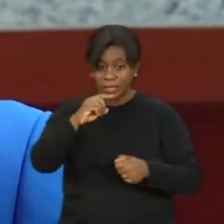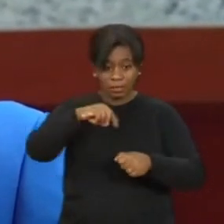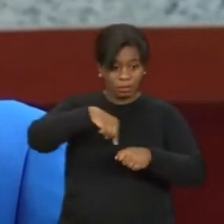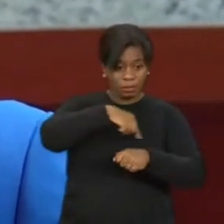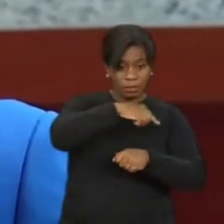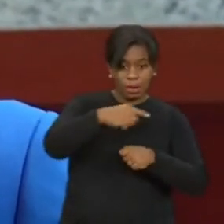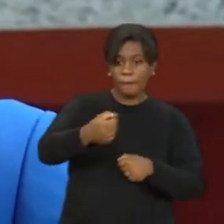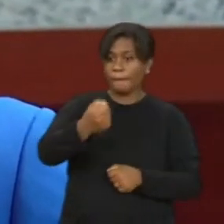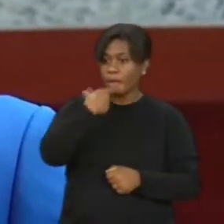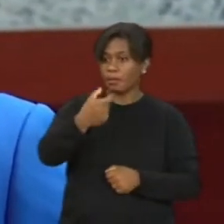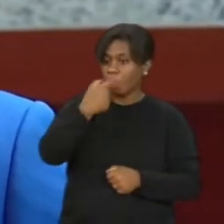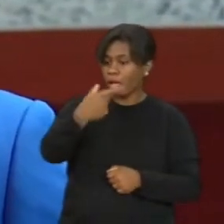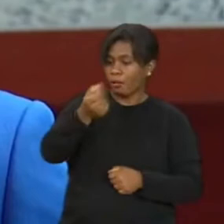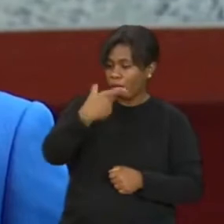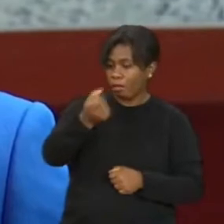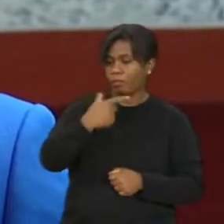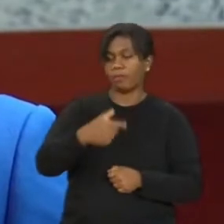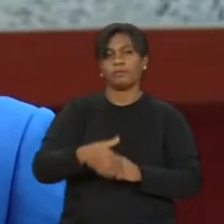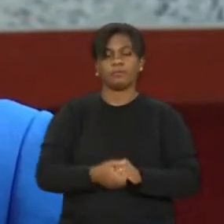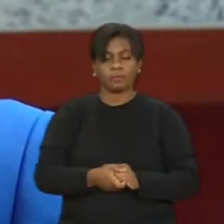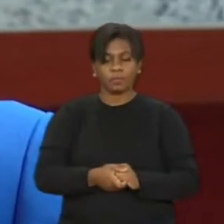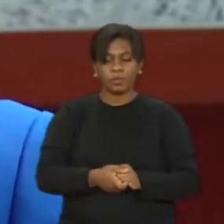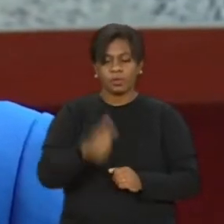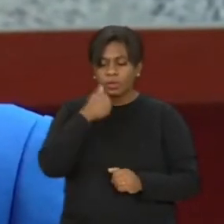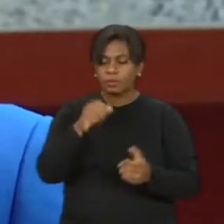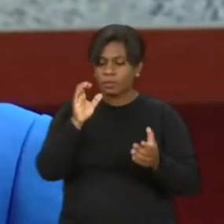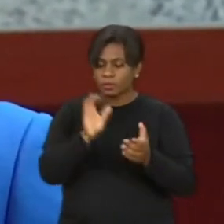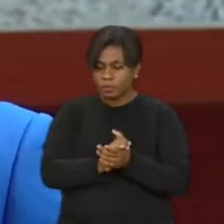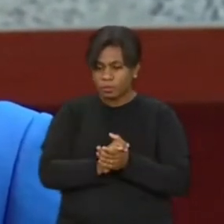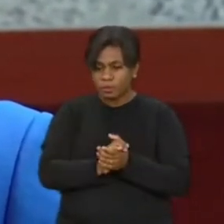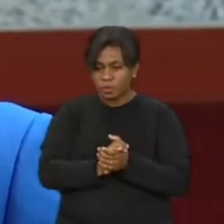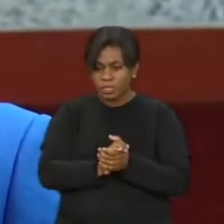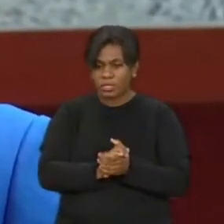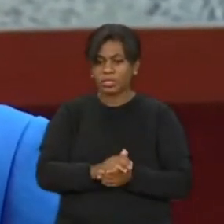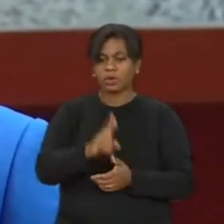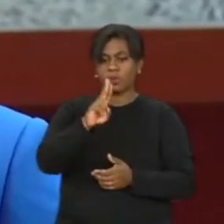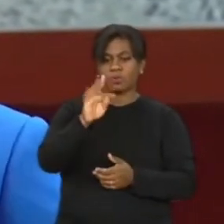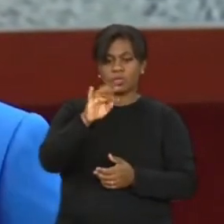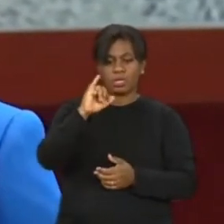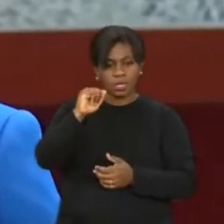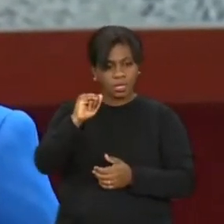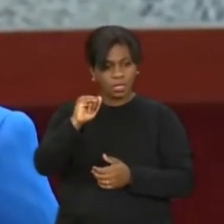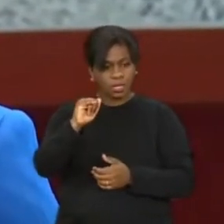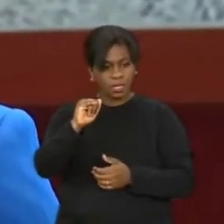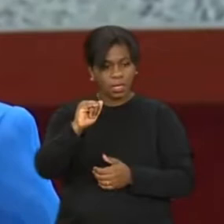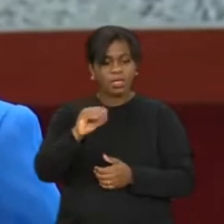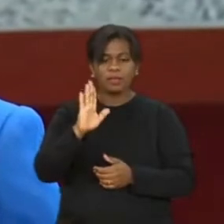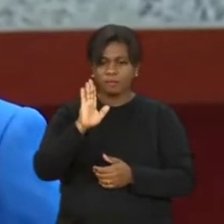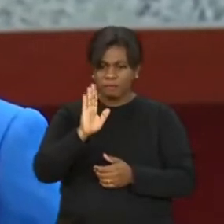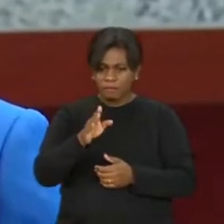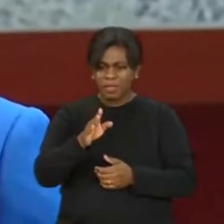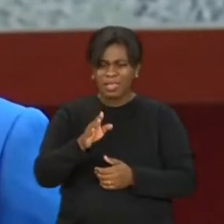horários de medicação. Quando ela saiu da UTI e fez as 4 quimioterapias, eu acreditava que ela iria já